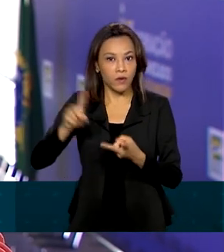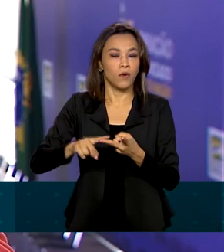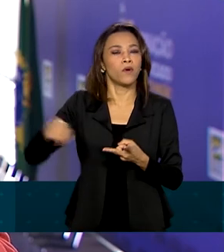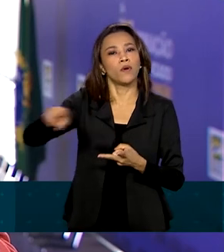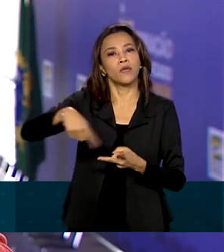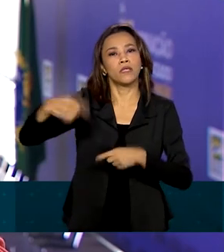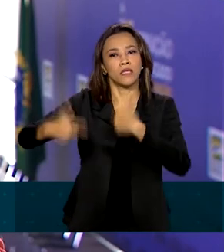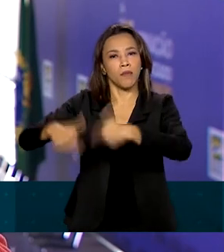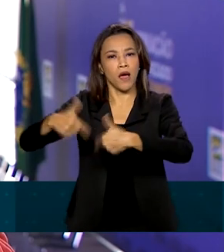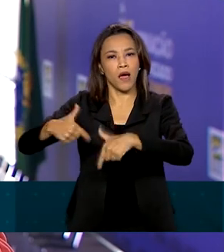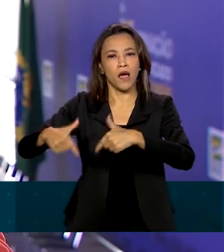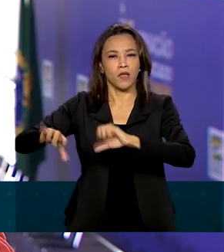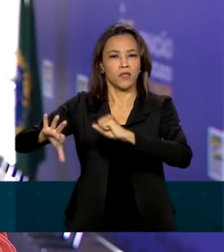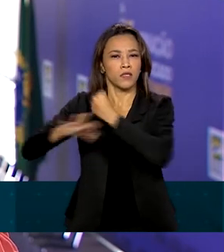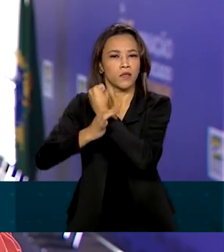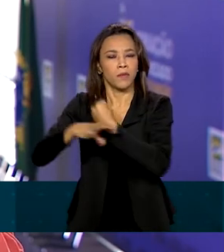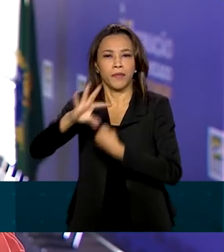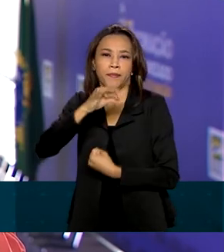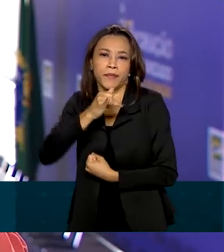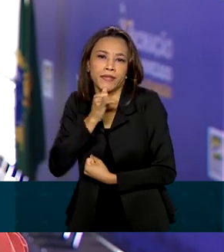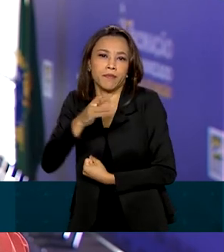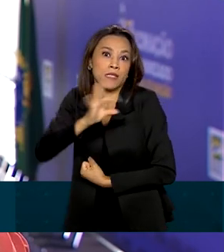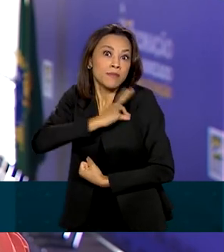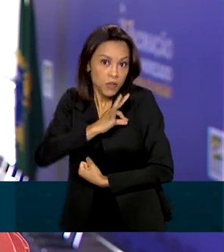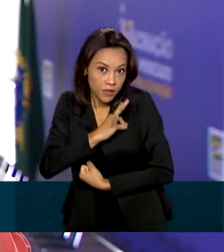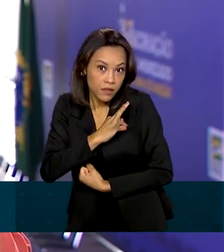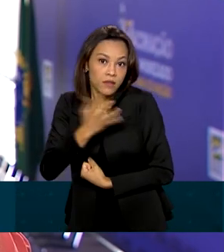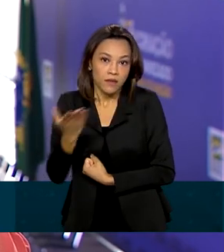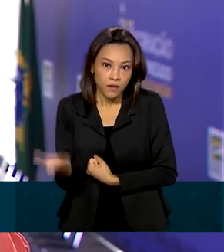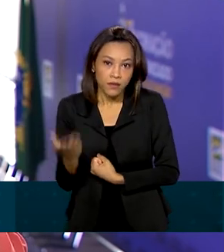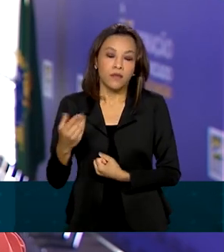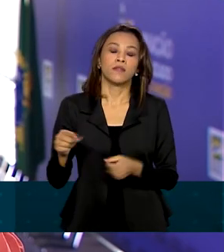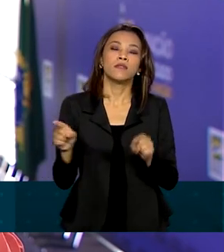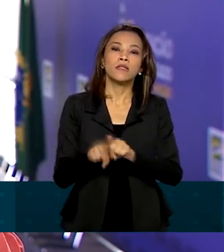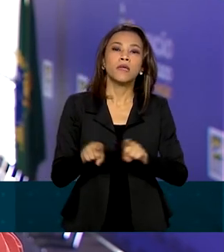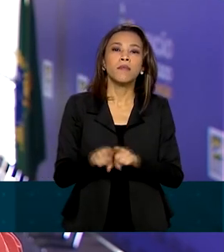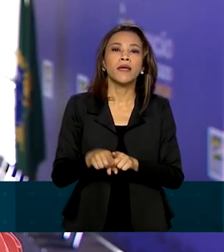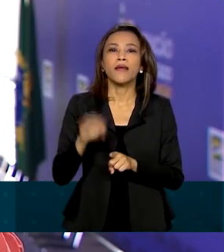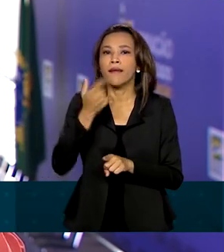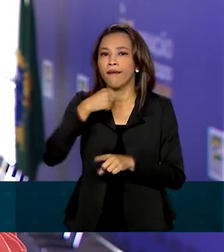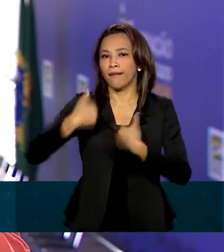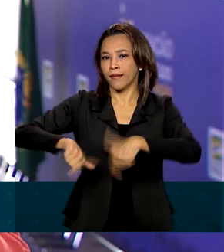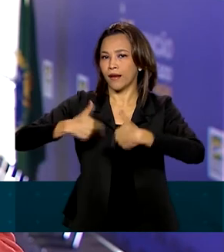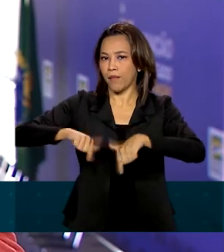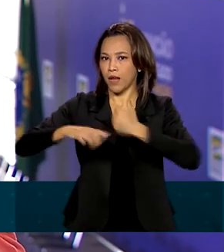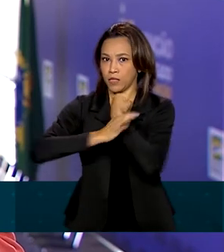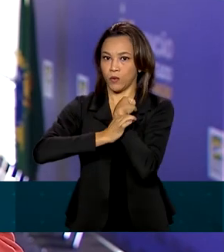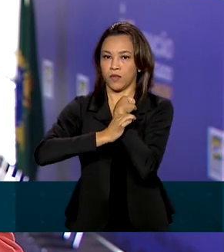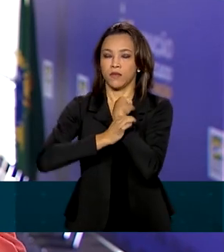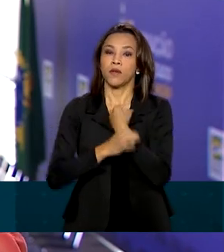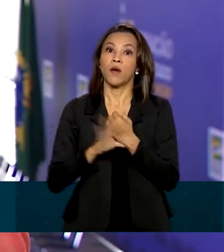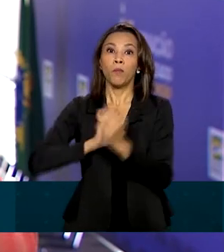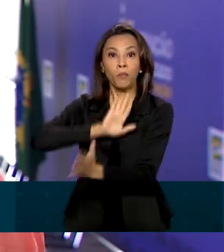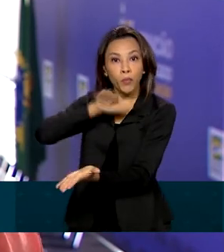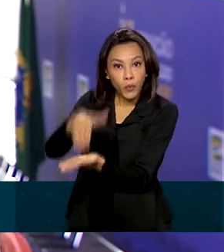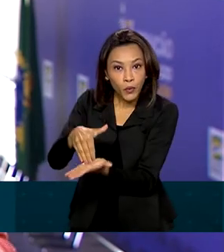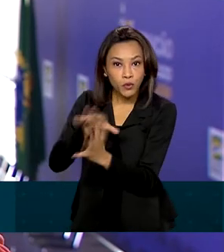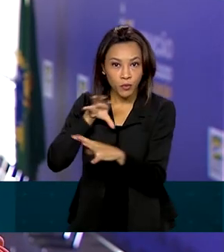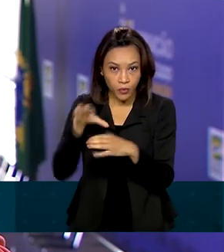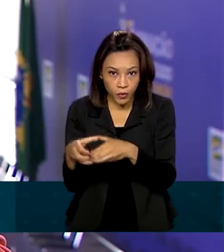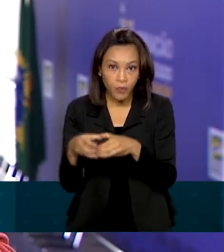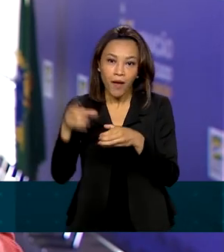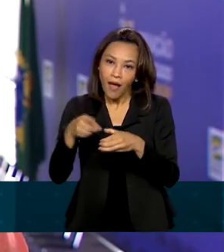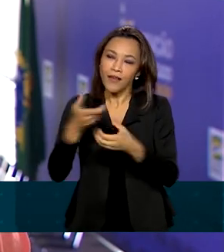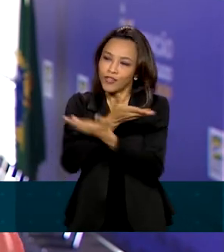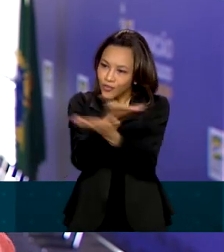das forças de segurança, como os policiais, por exemplo, e também os trabalhadores das forças de segurança. Por último, vai ser vacinada a